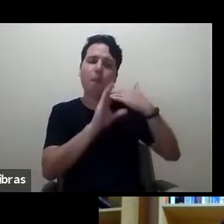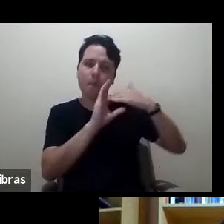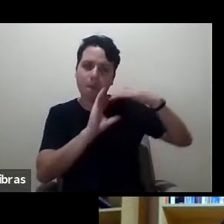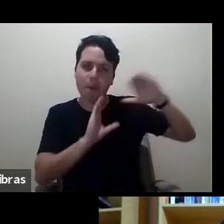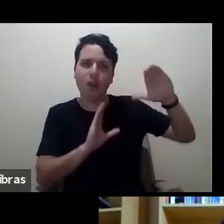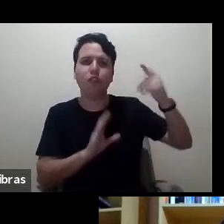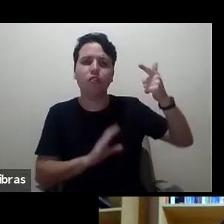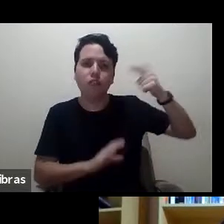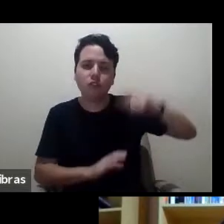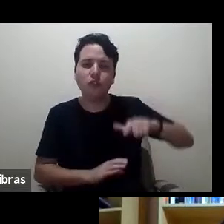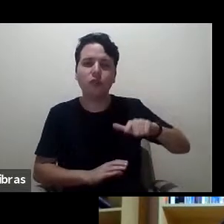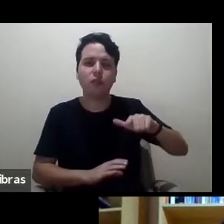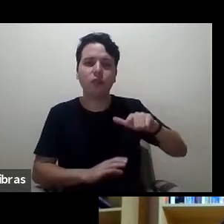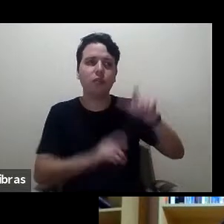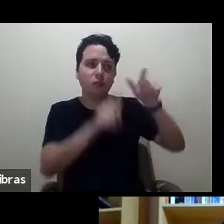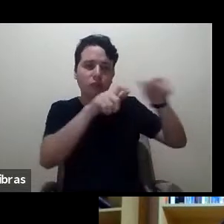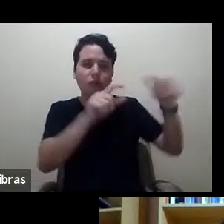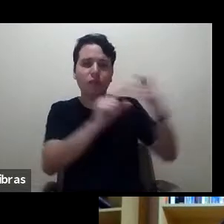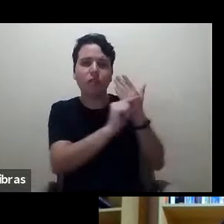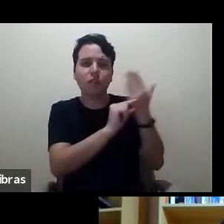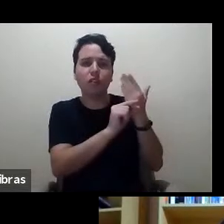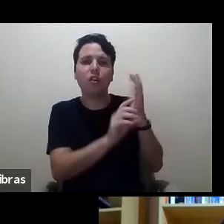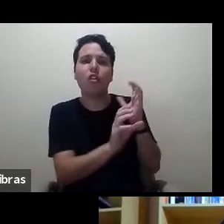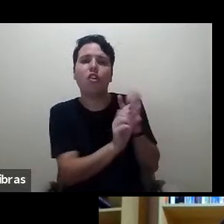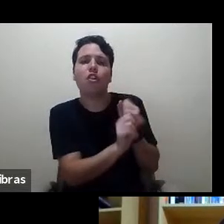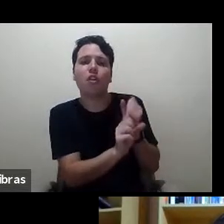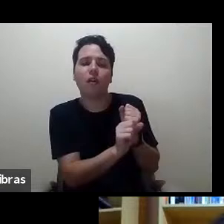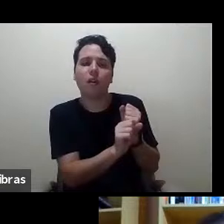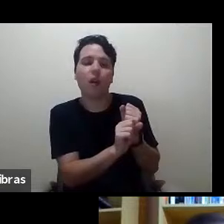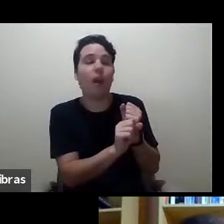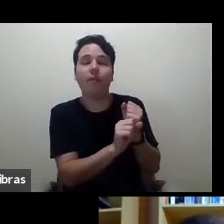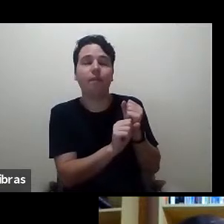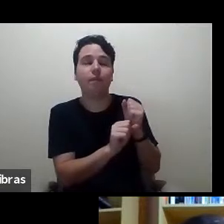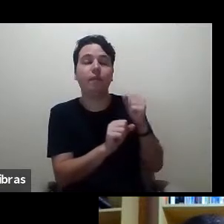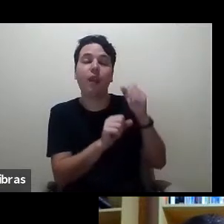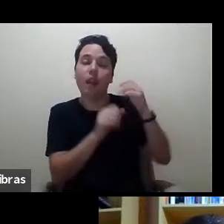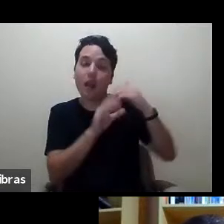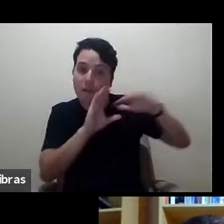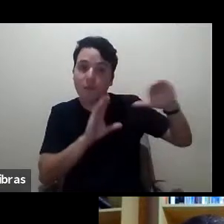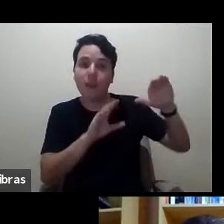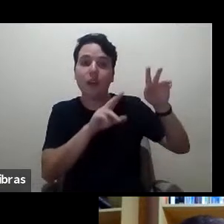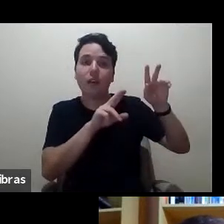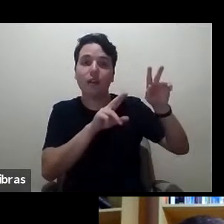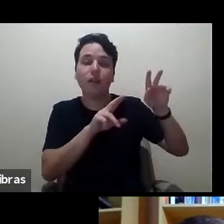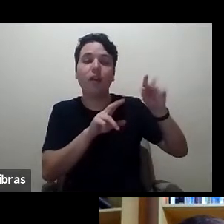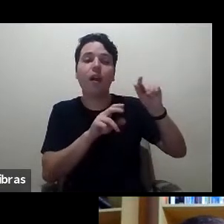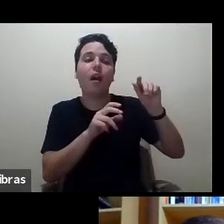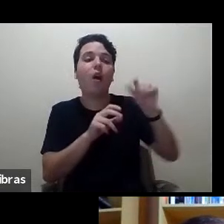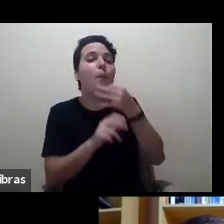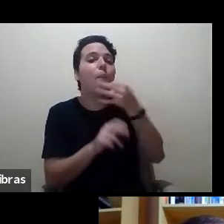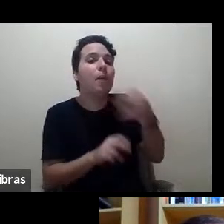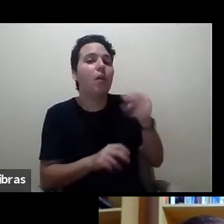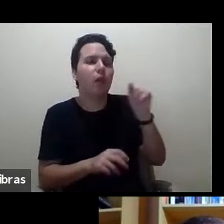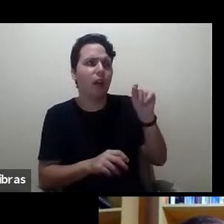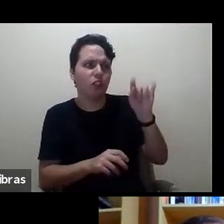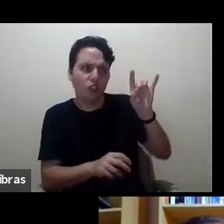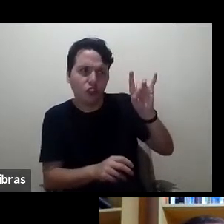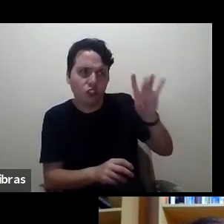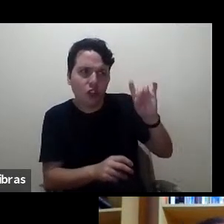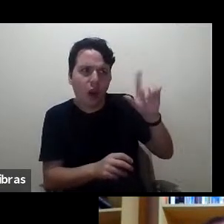os autores uma nota. Você acha que só a literatura produzida em inglês é boa?